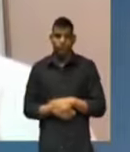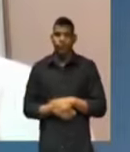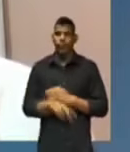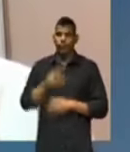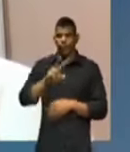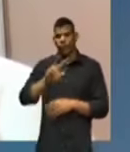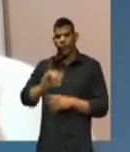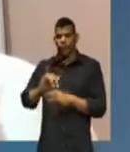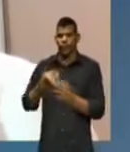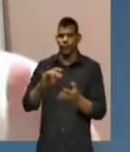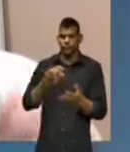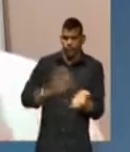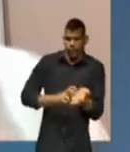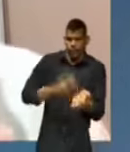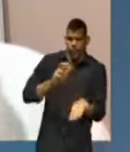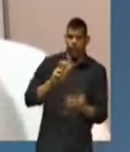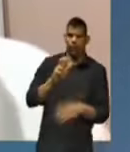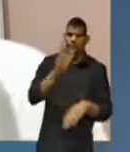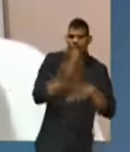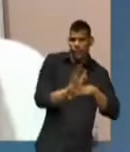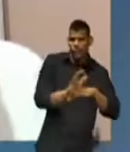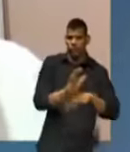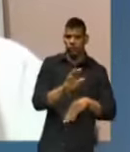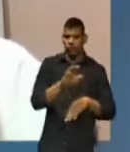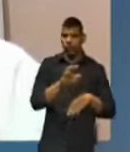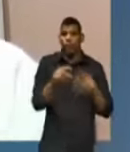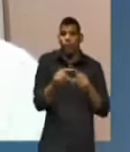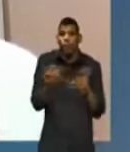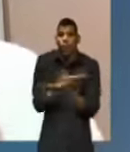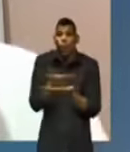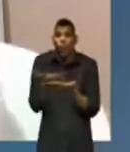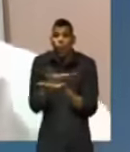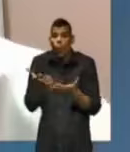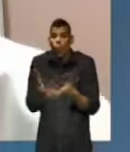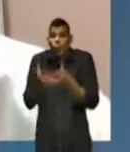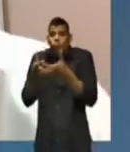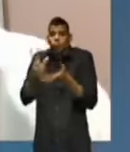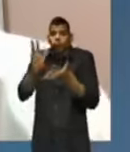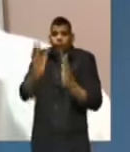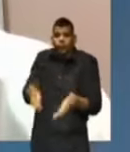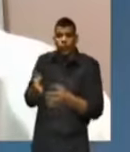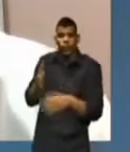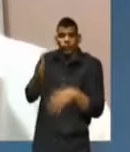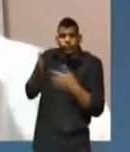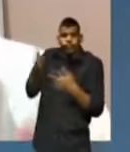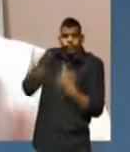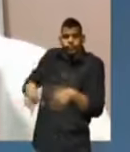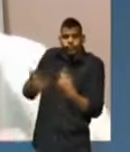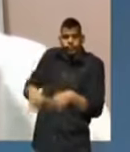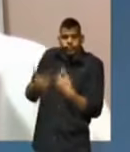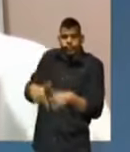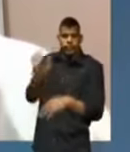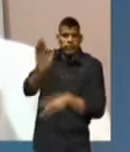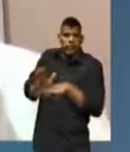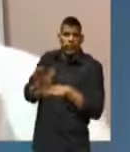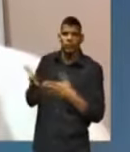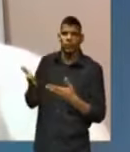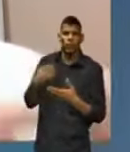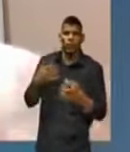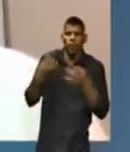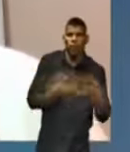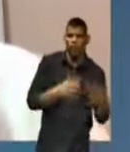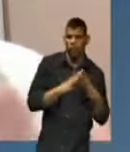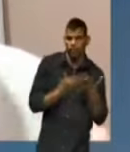vulnerabilidade econômica, exatamente permitindo a eles o acesso a uma bolsa permanência? Essa experiência